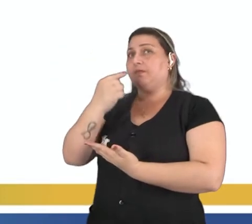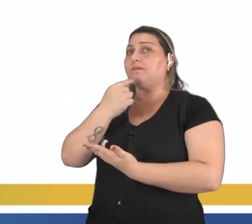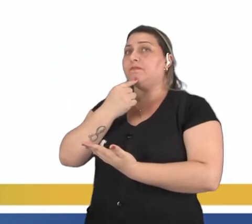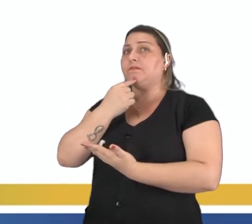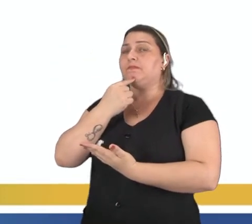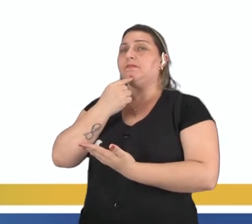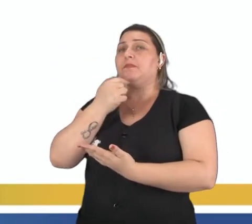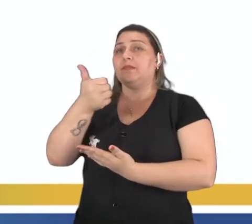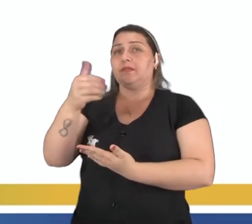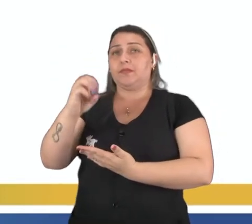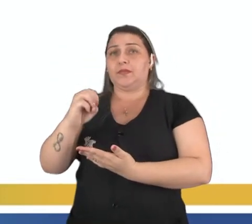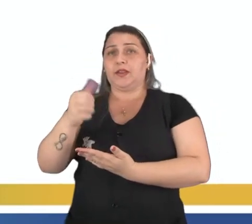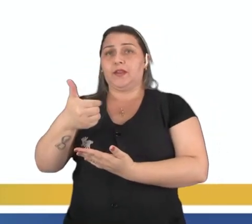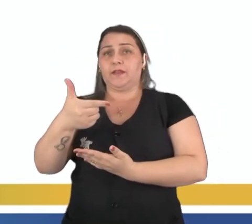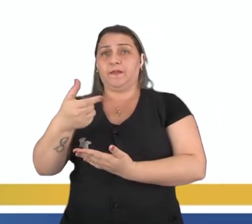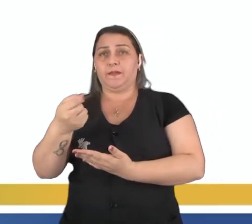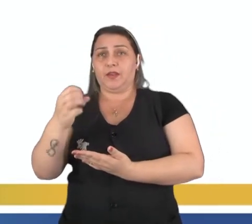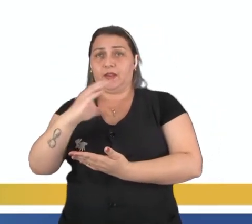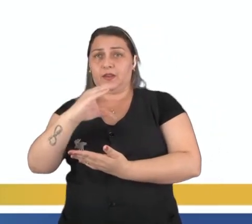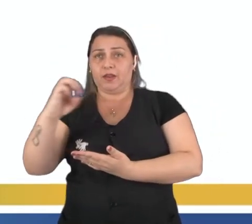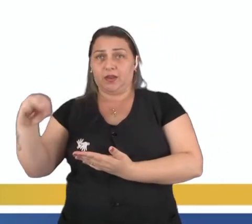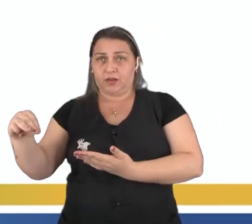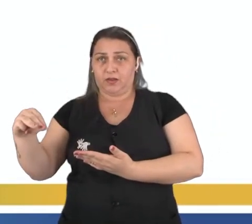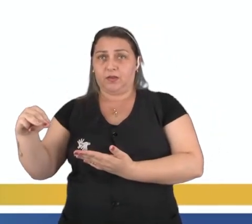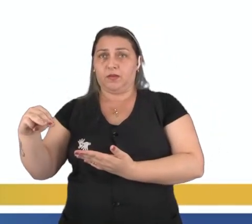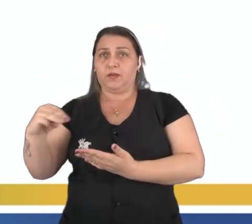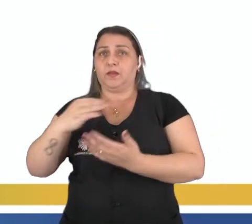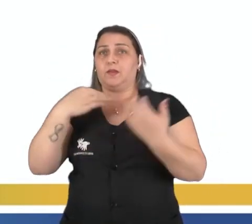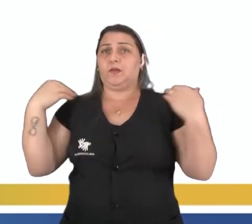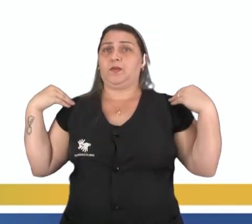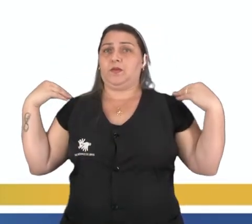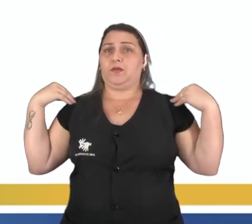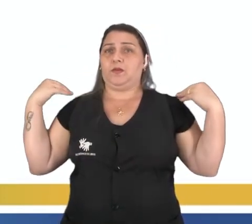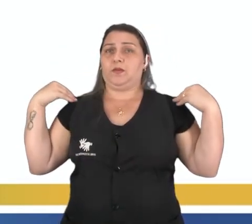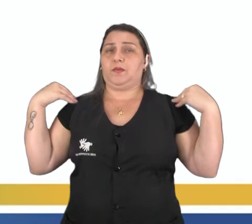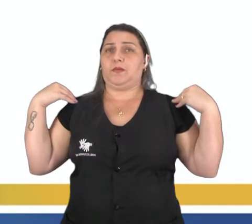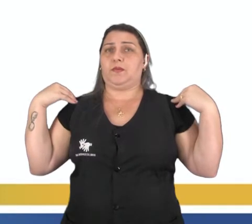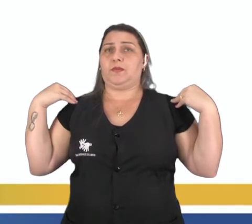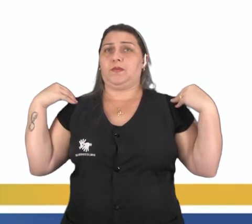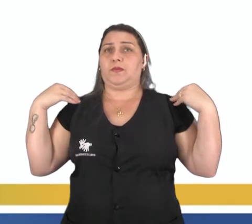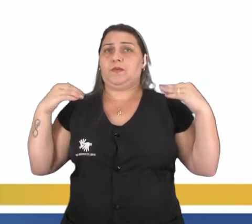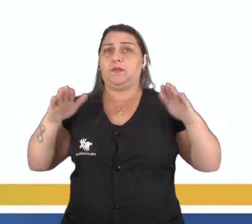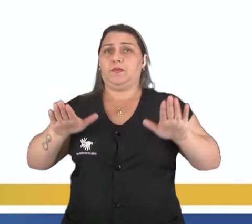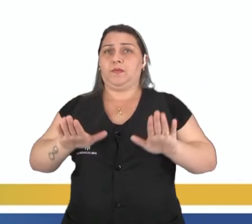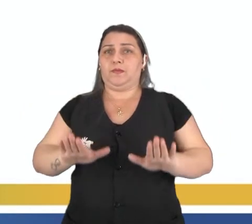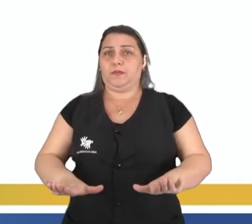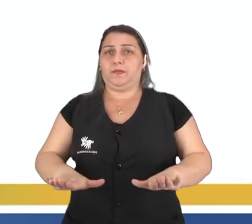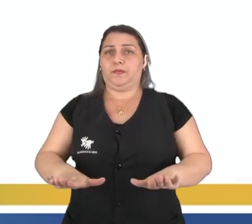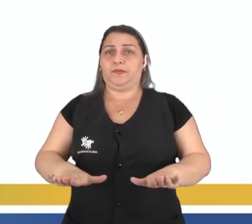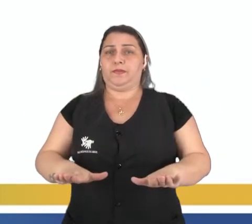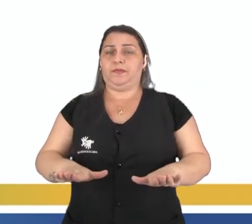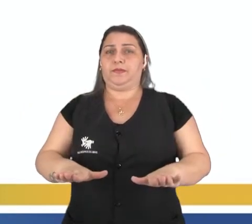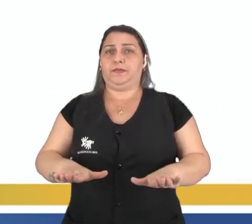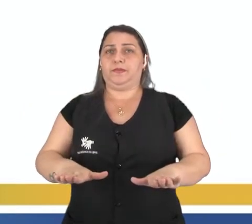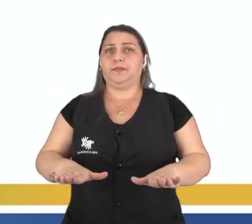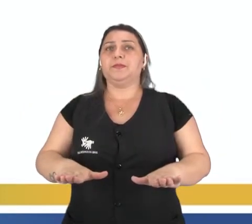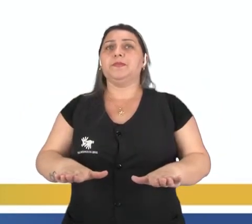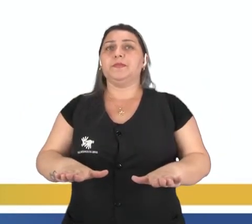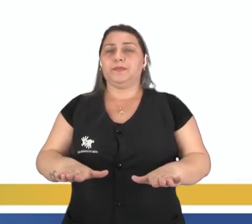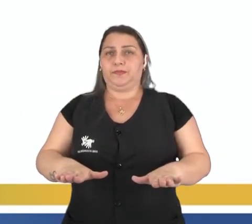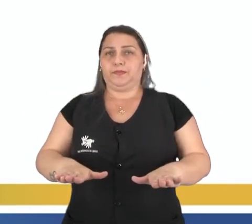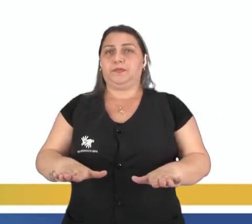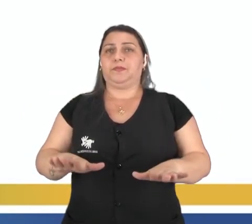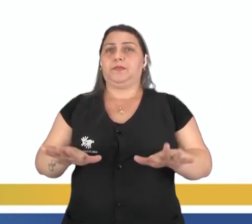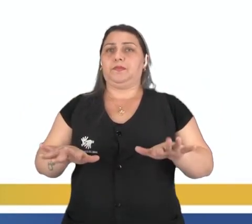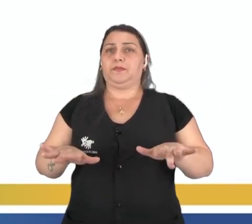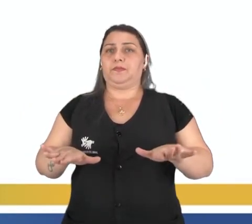com a distância de 10 a 20 centímetros a partir da linha dos ombros com os dedos voltados para a frente. O posicionamento